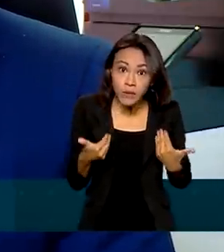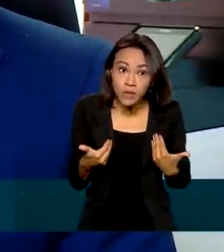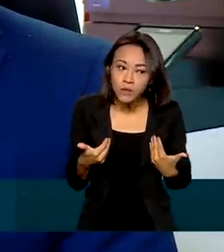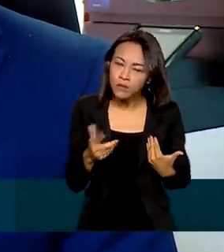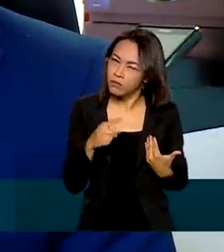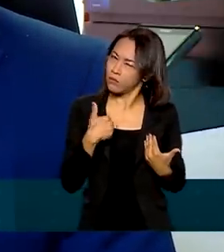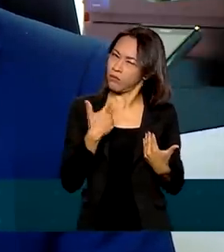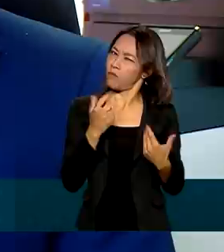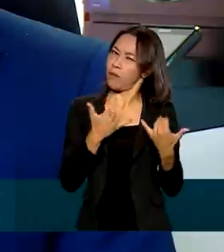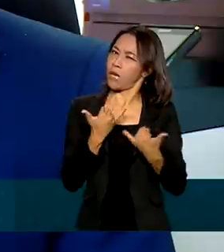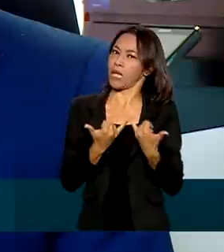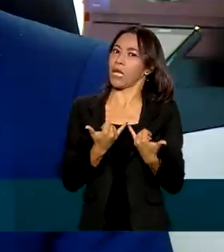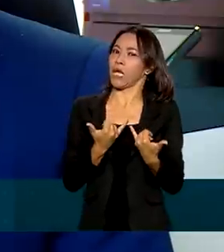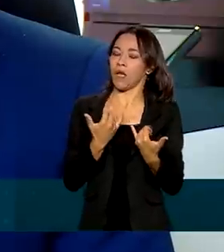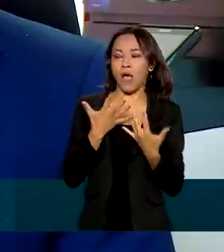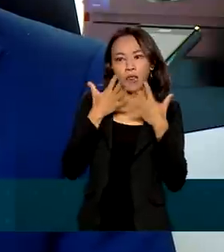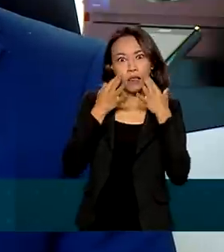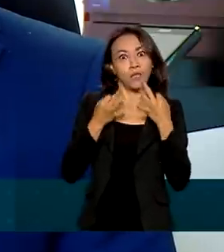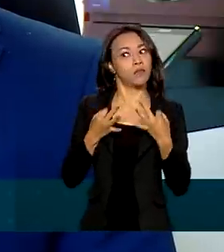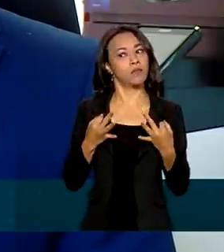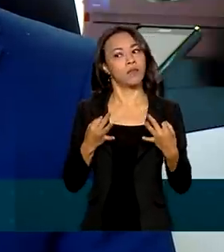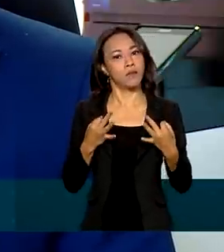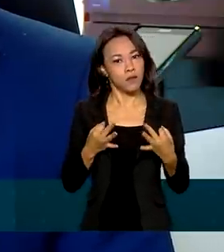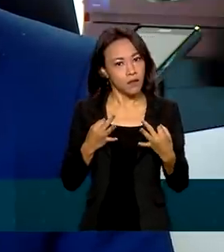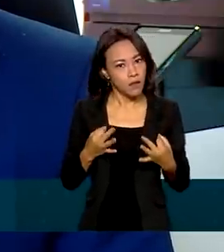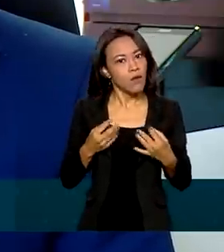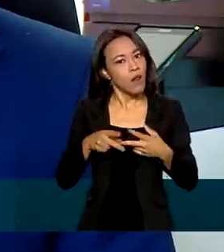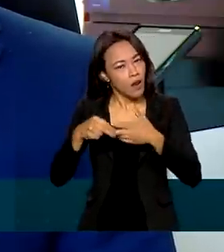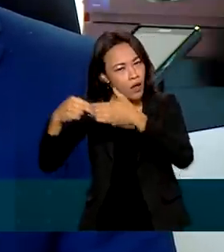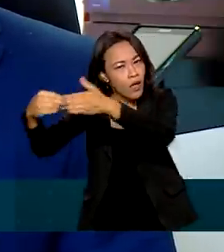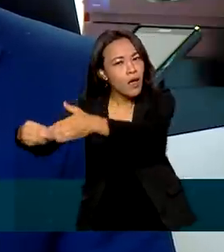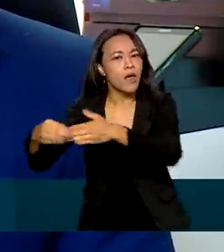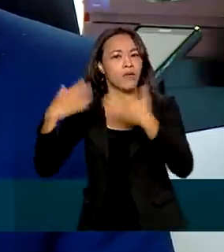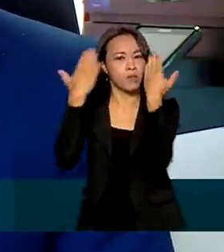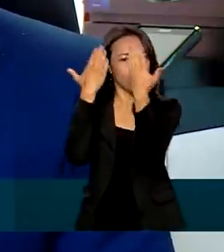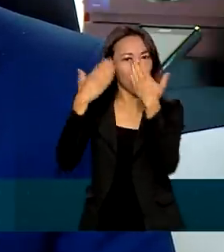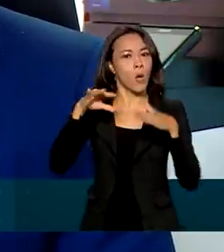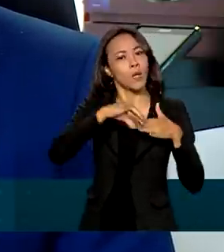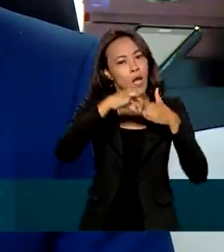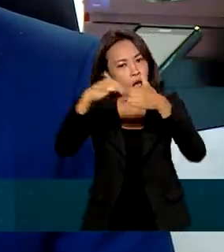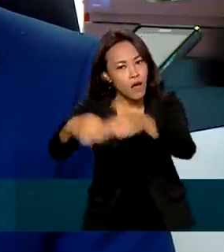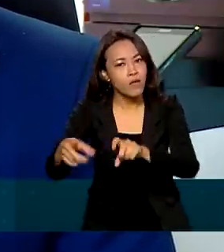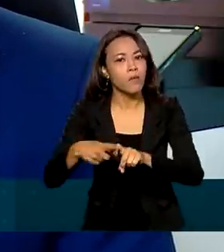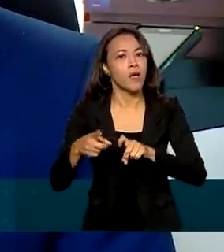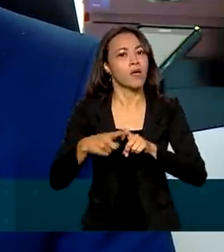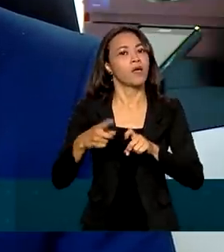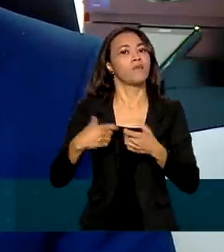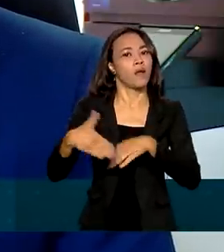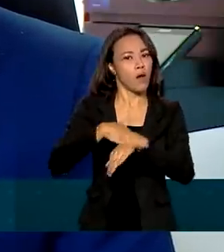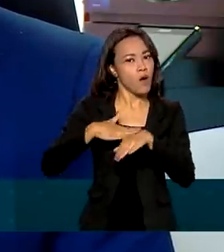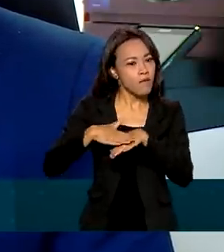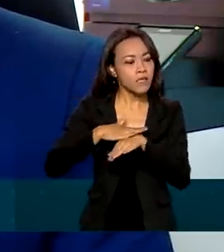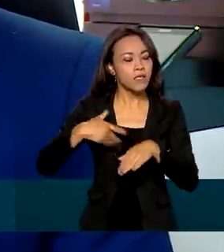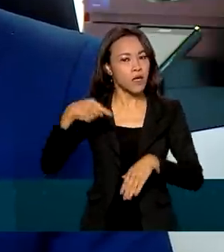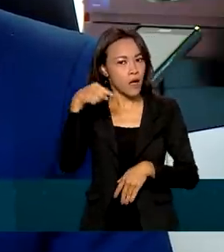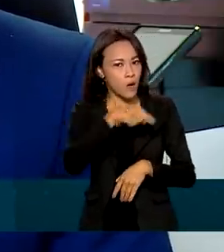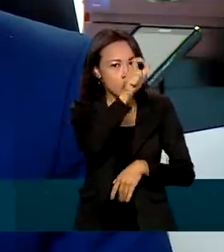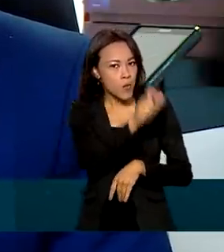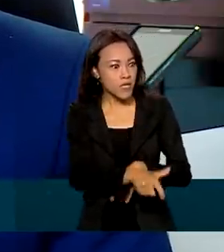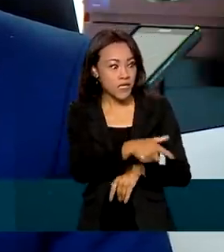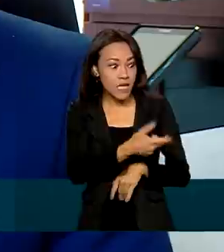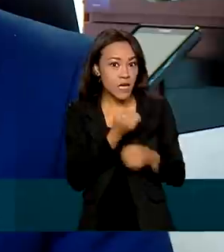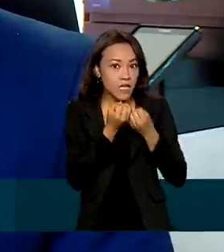leve na brincadeira. Um psicólogo, leve ao médico, converse com ele. O próprio fato dele se